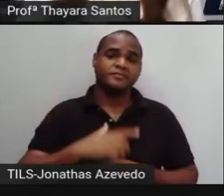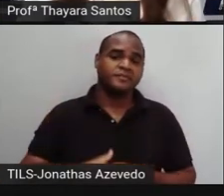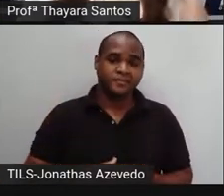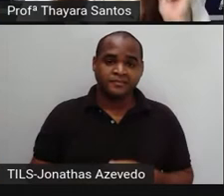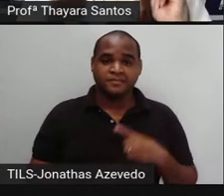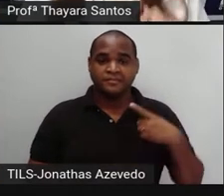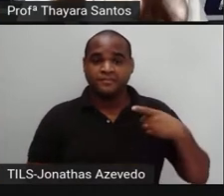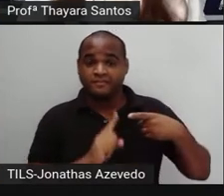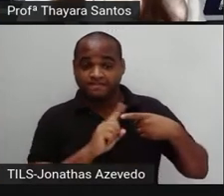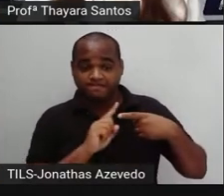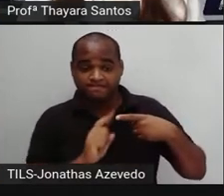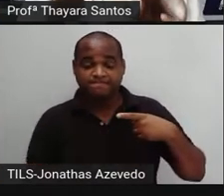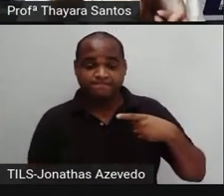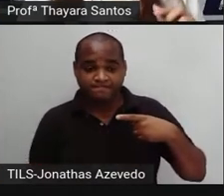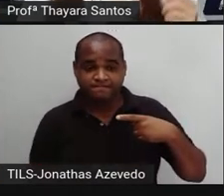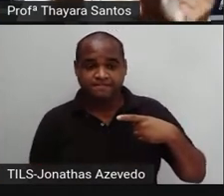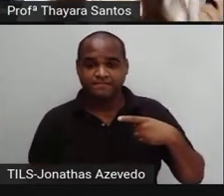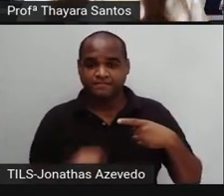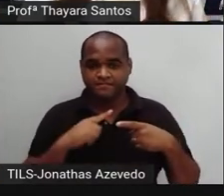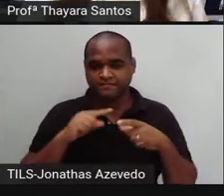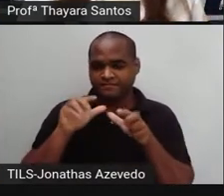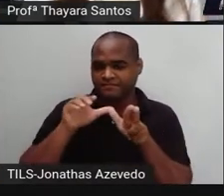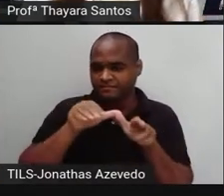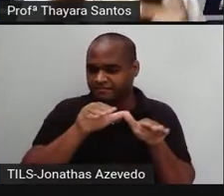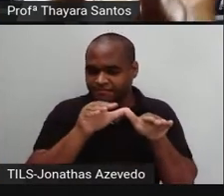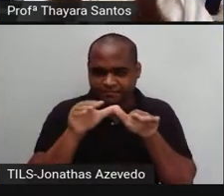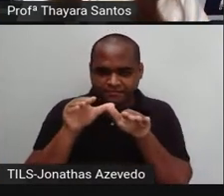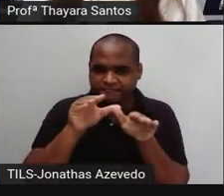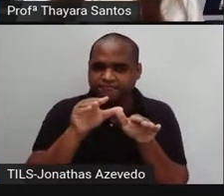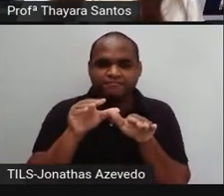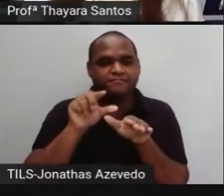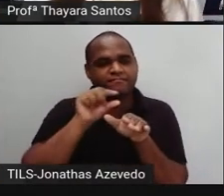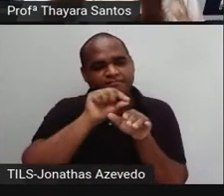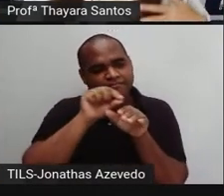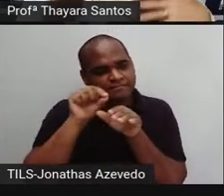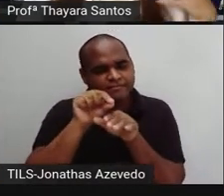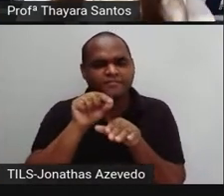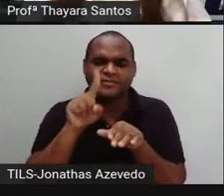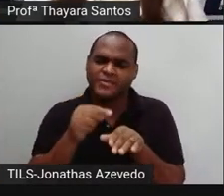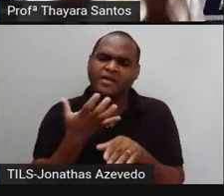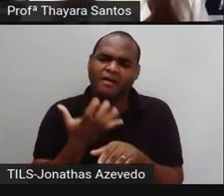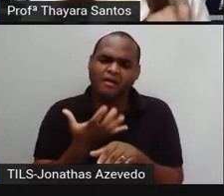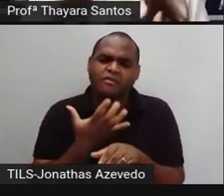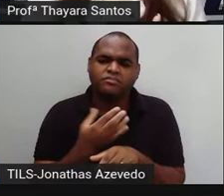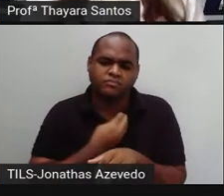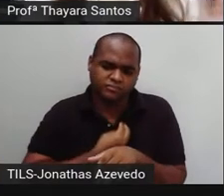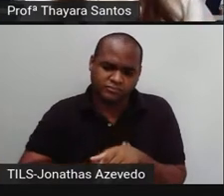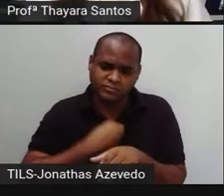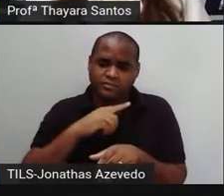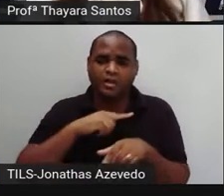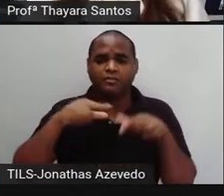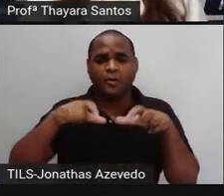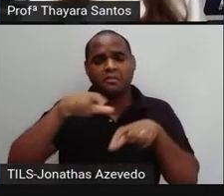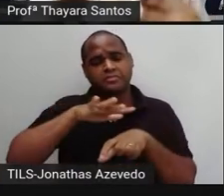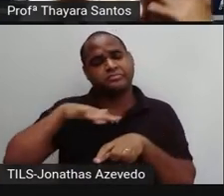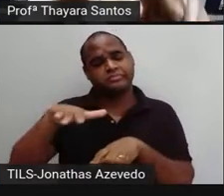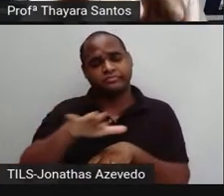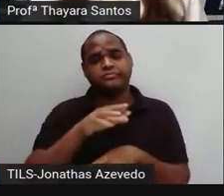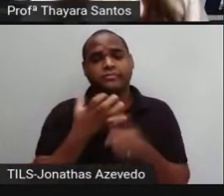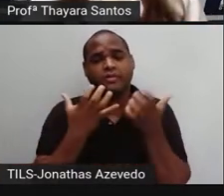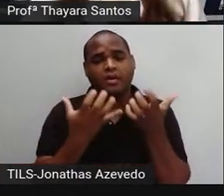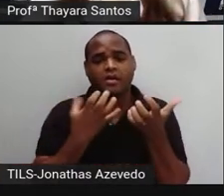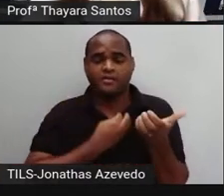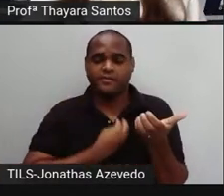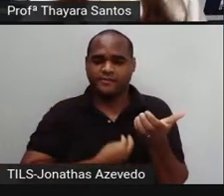Primeiro, que o albatroses, ele tem tanto direito de viver no ambiente quanto a gente. Ele também é um ser vivo, ele tem